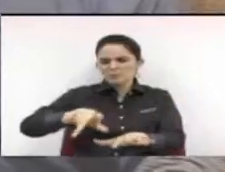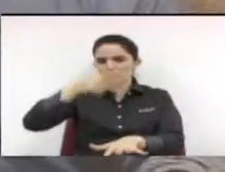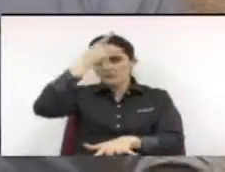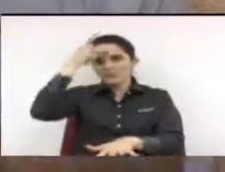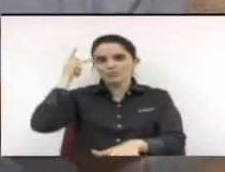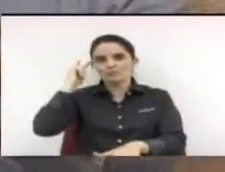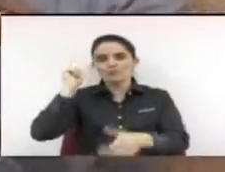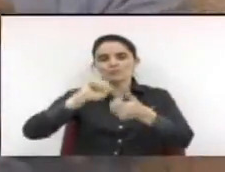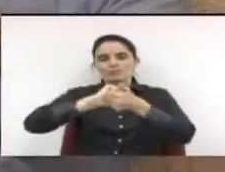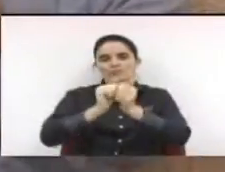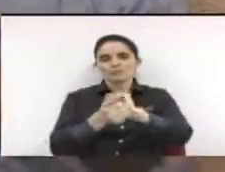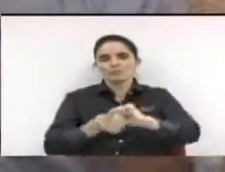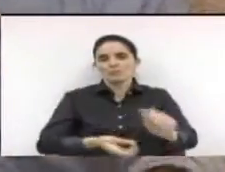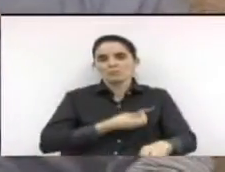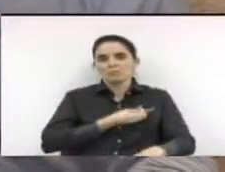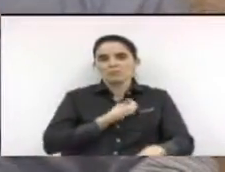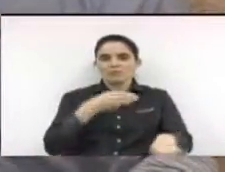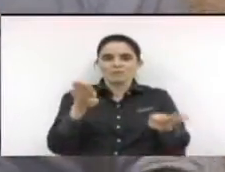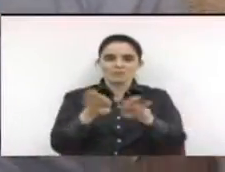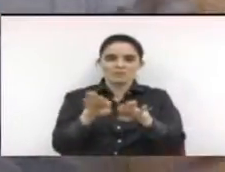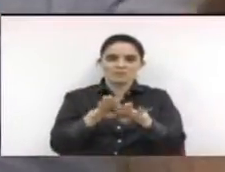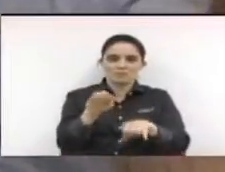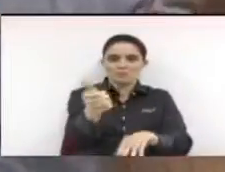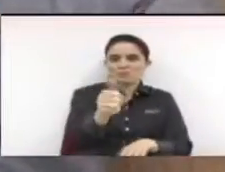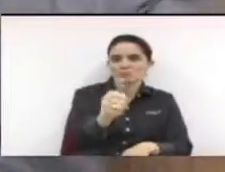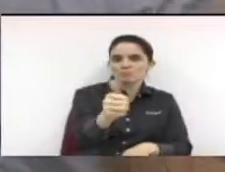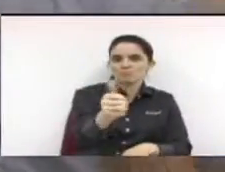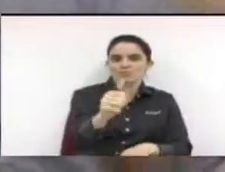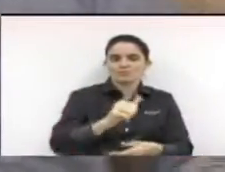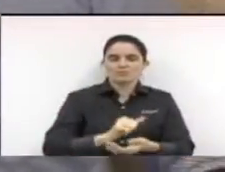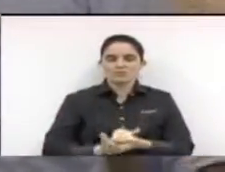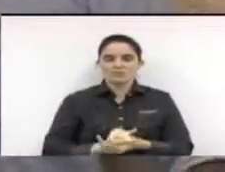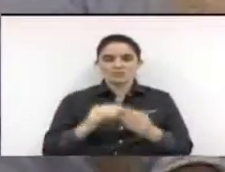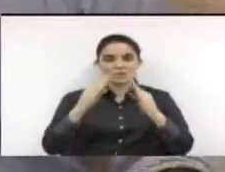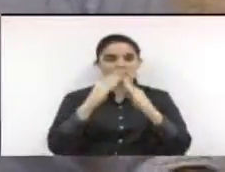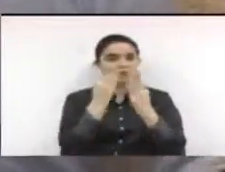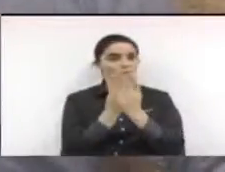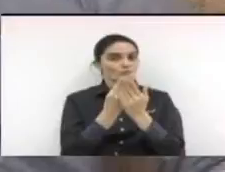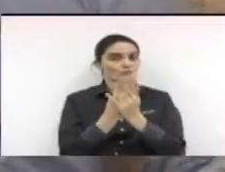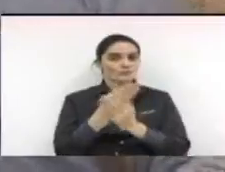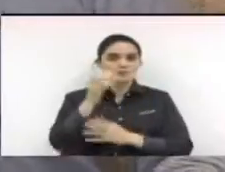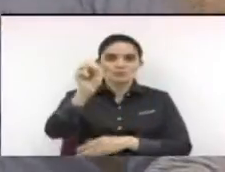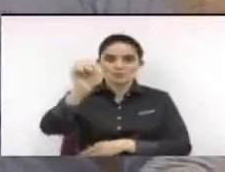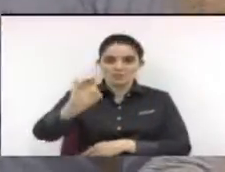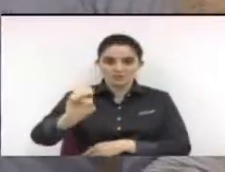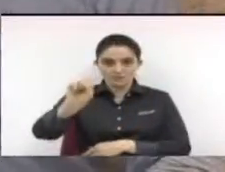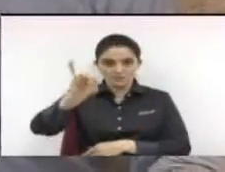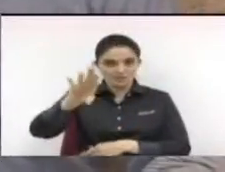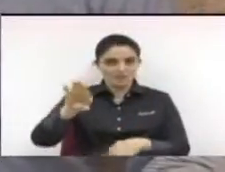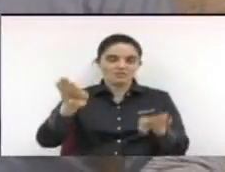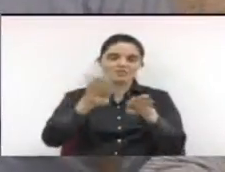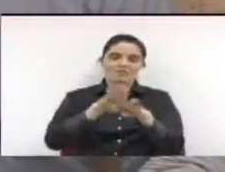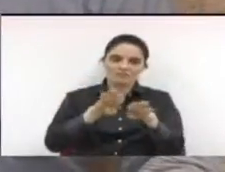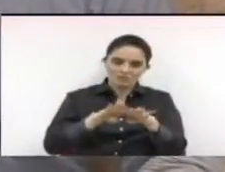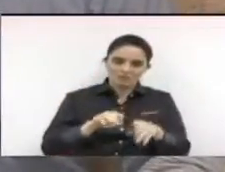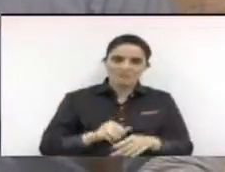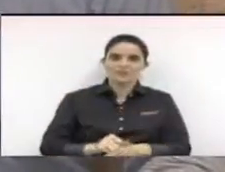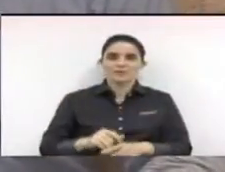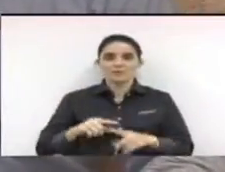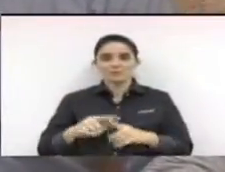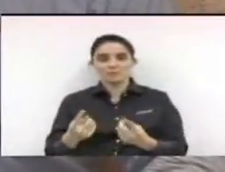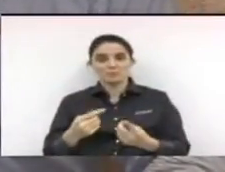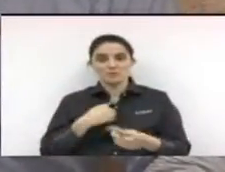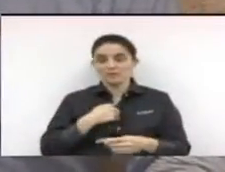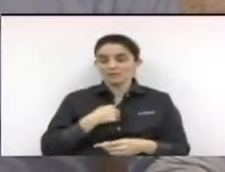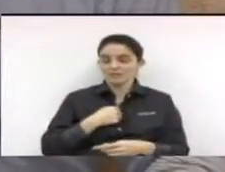trabalho e dedicação dos profissionais que estão lotados na Escola Senai, na Escola SESI também, me perdoem por não citar, mas a questão entre o